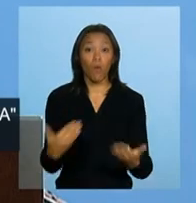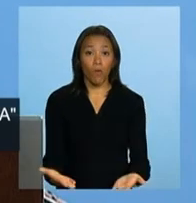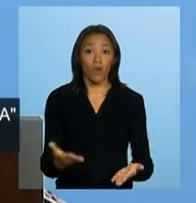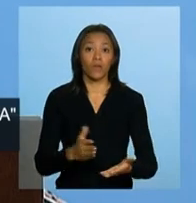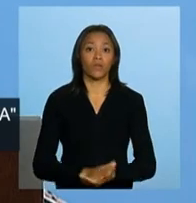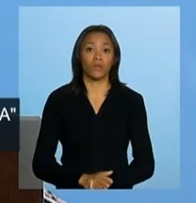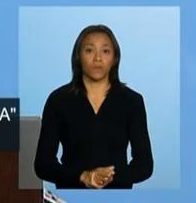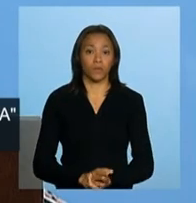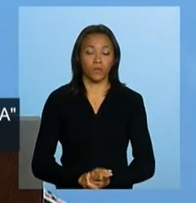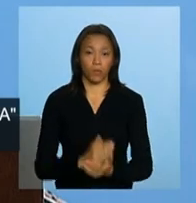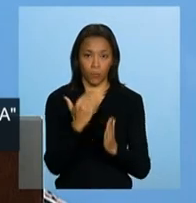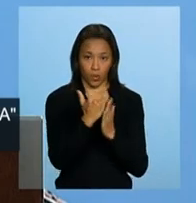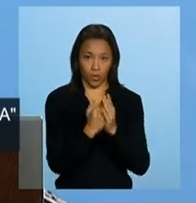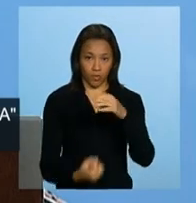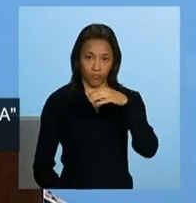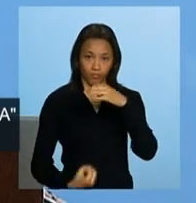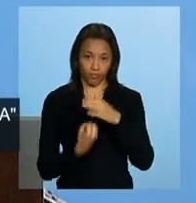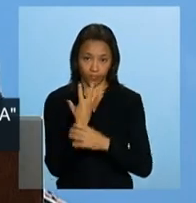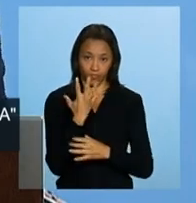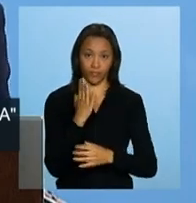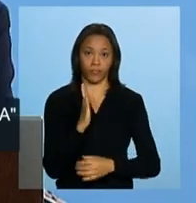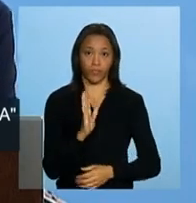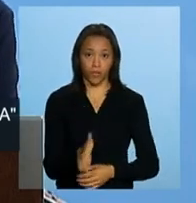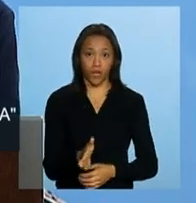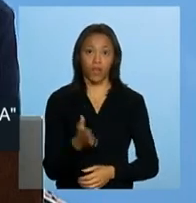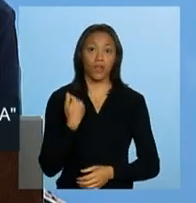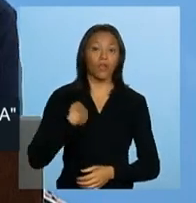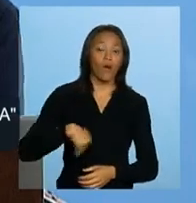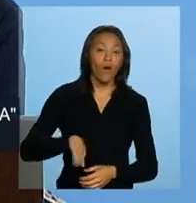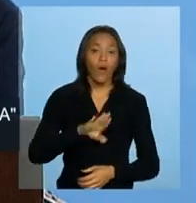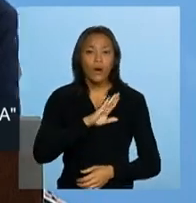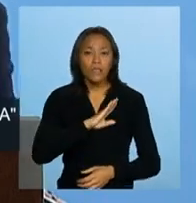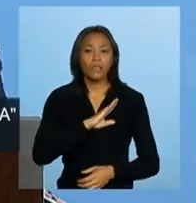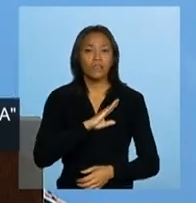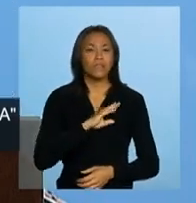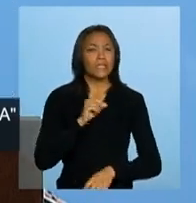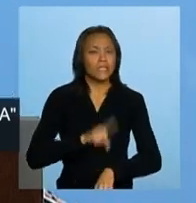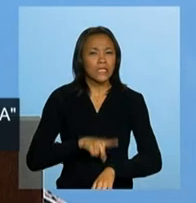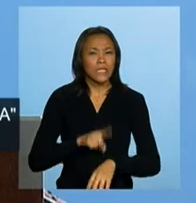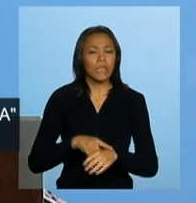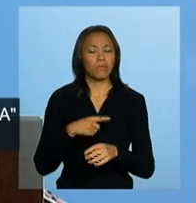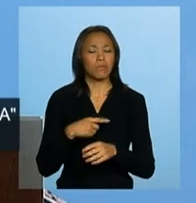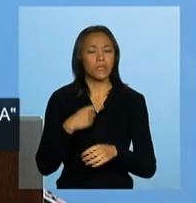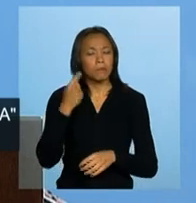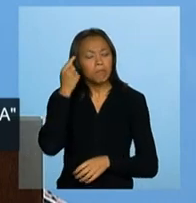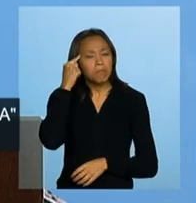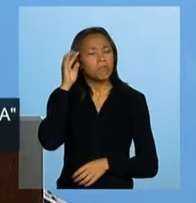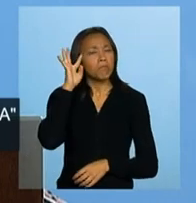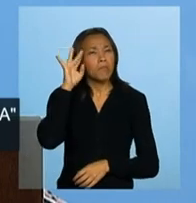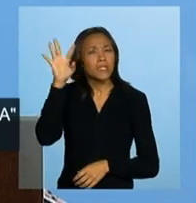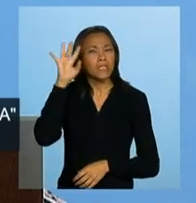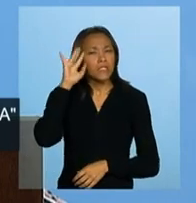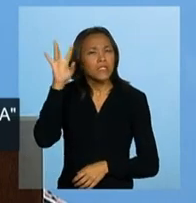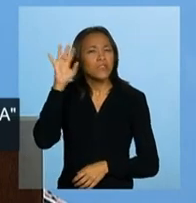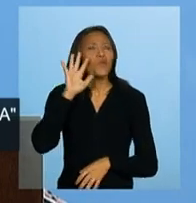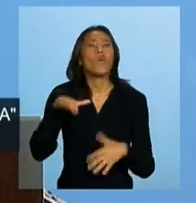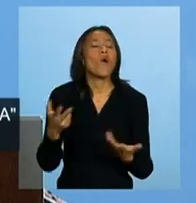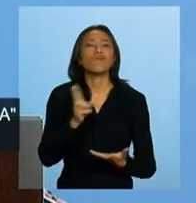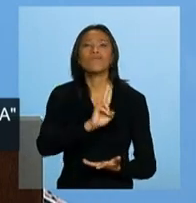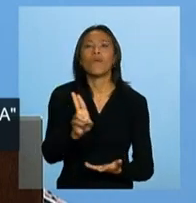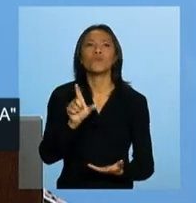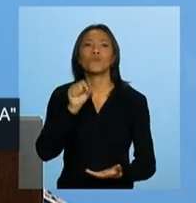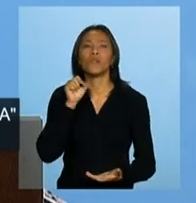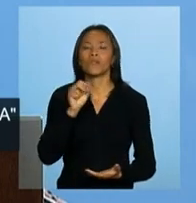concebido, nós ficamos durante muito tempo pensando que nome teria,